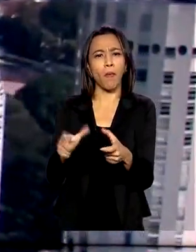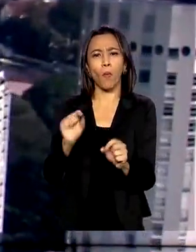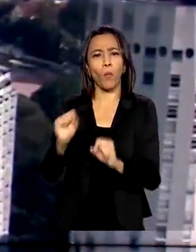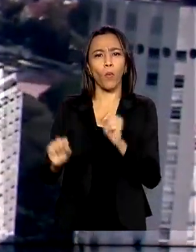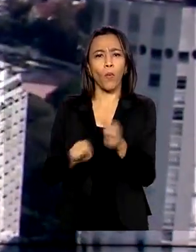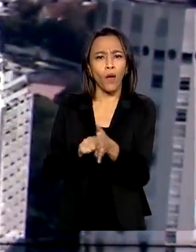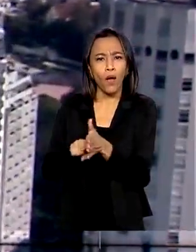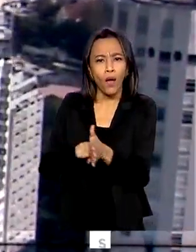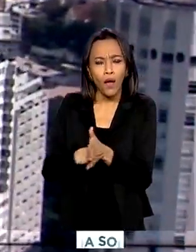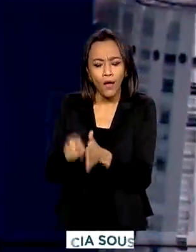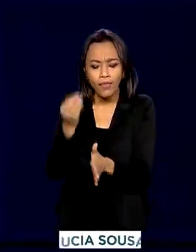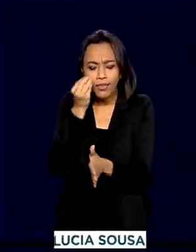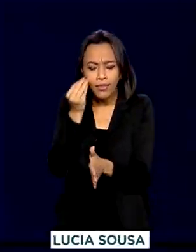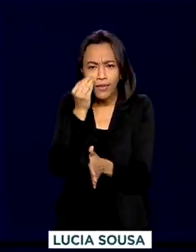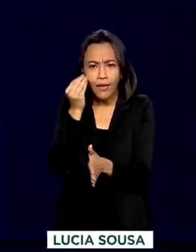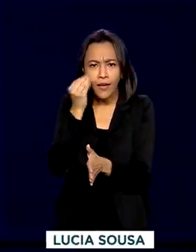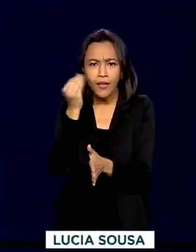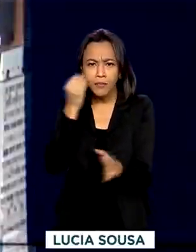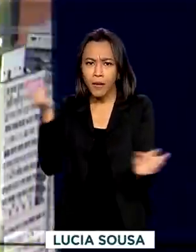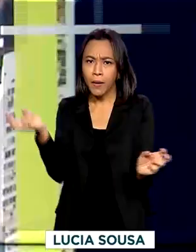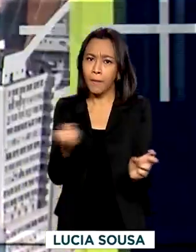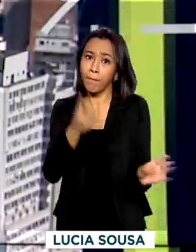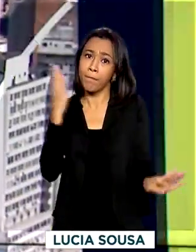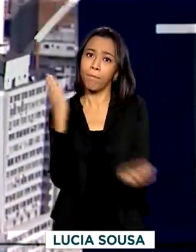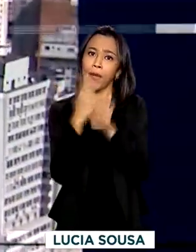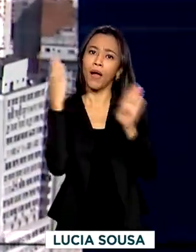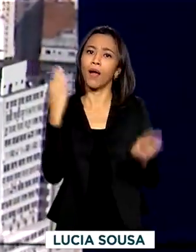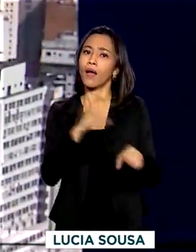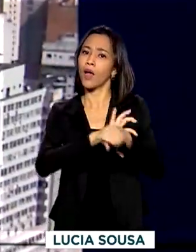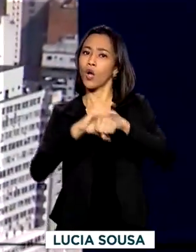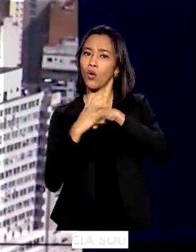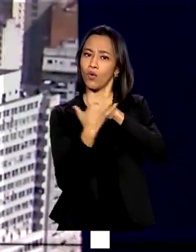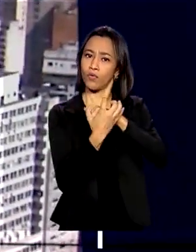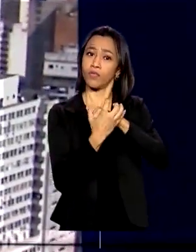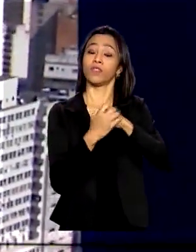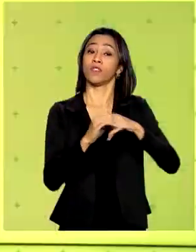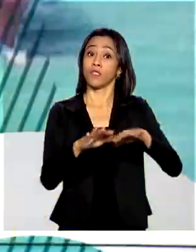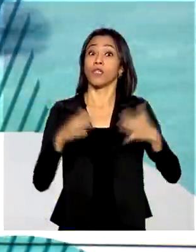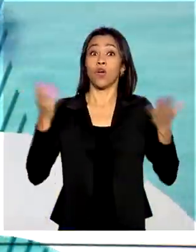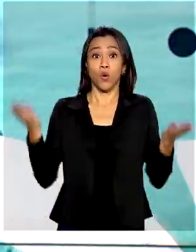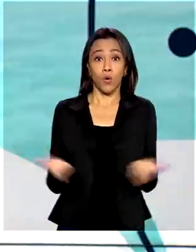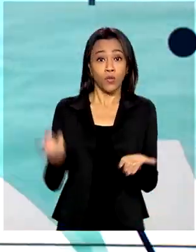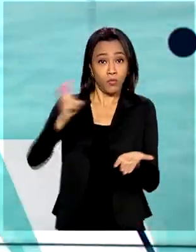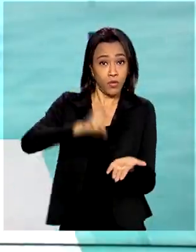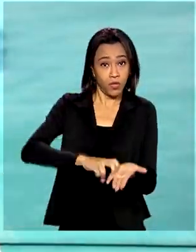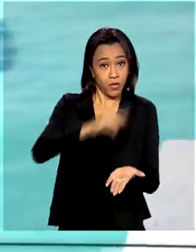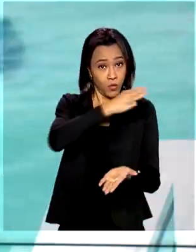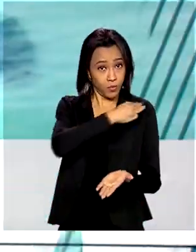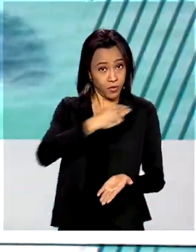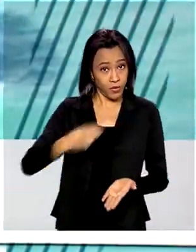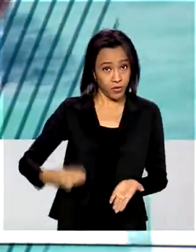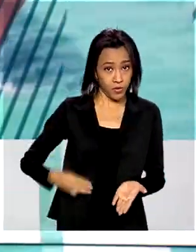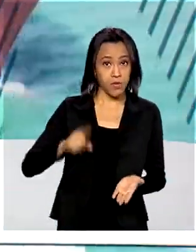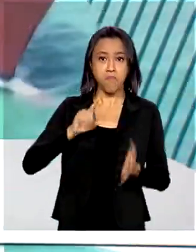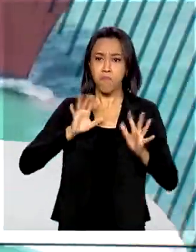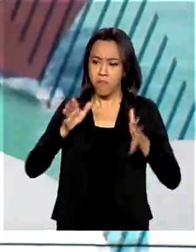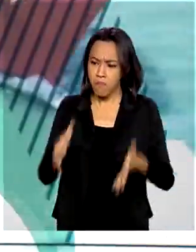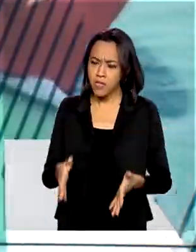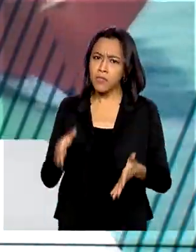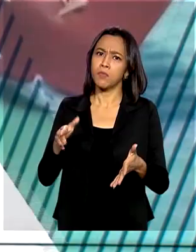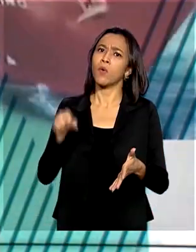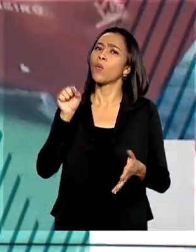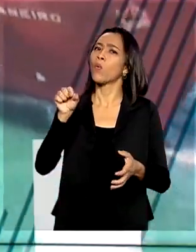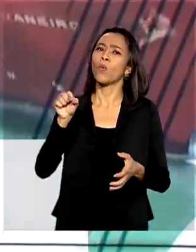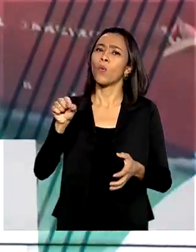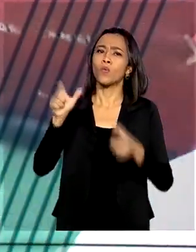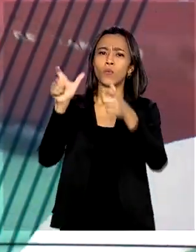testes para detectar a Covid-19. Nesta manhã, o ministro interino da saúde participou do início das operações na